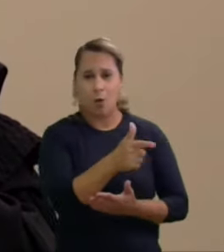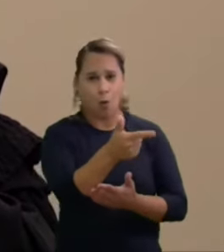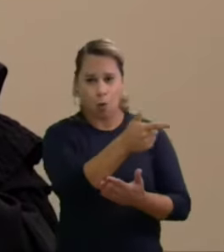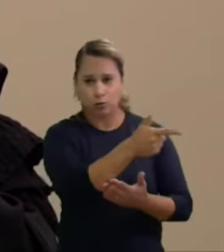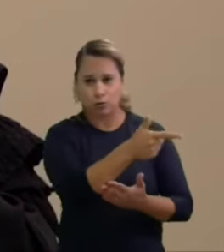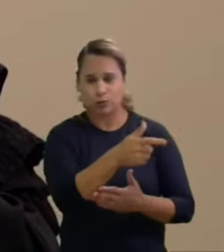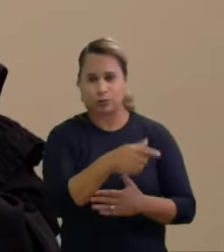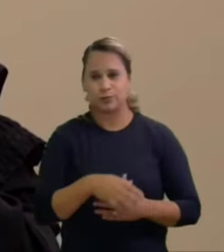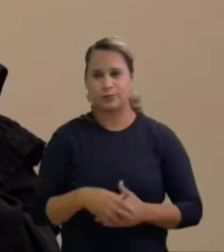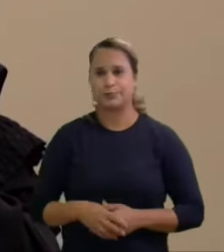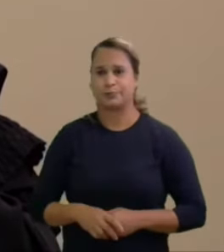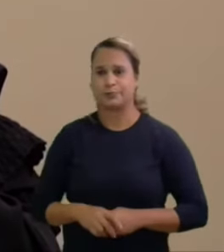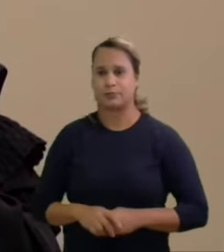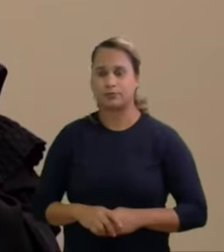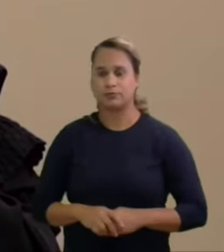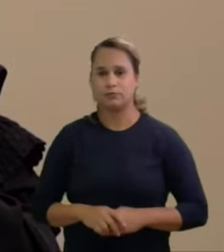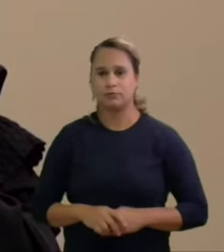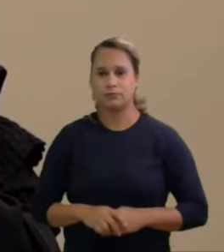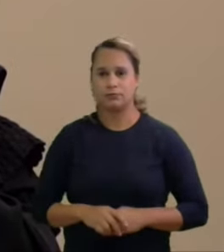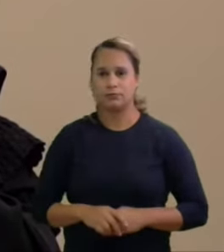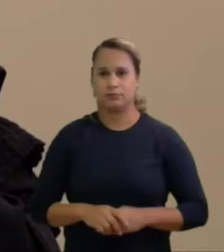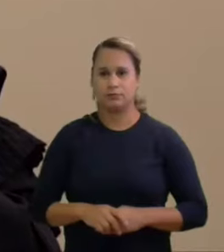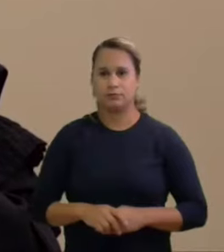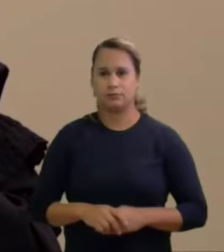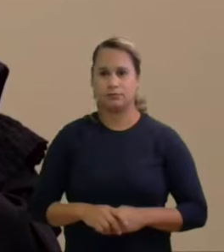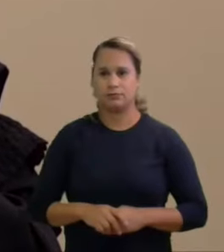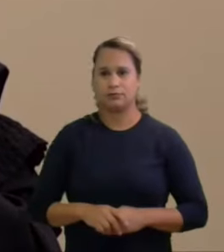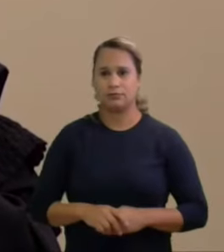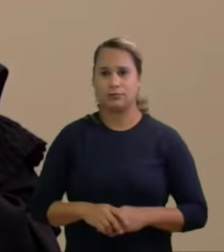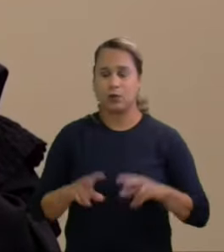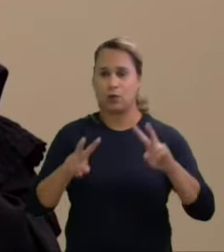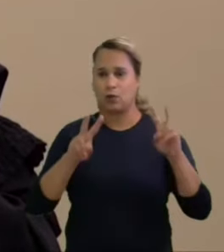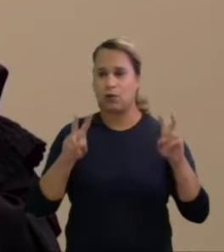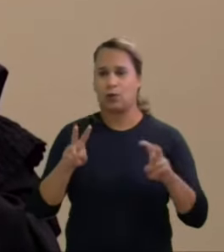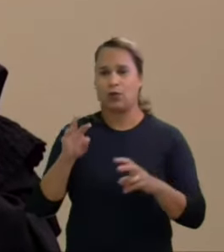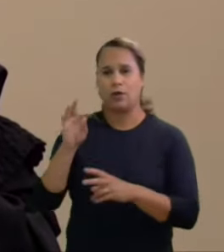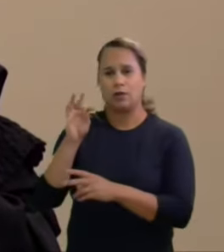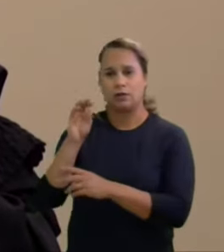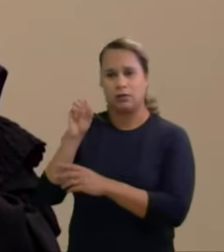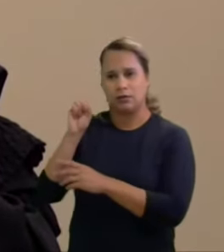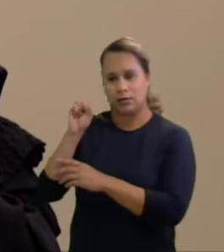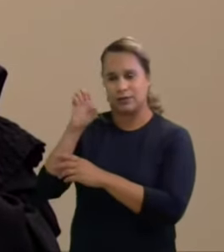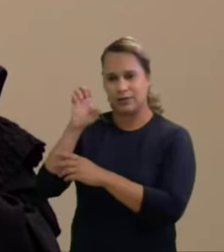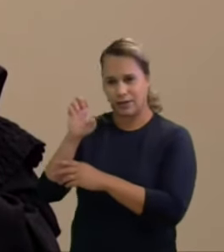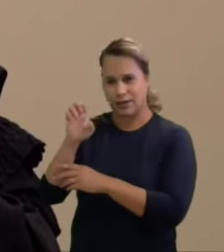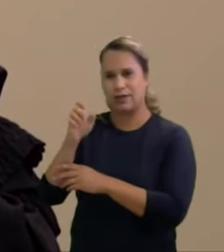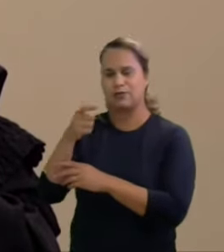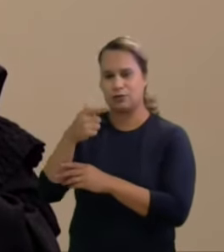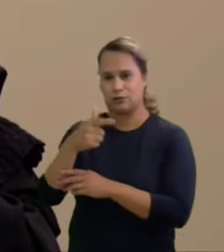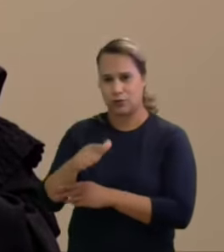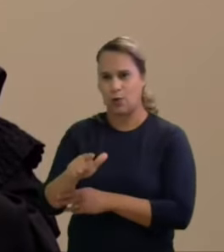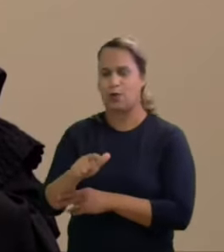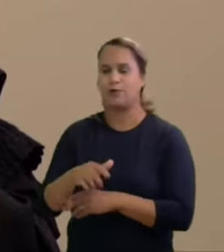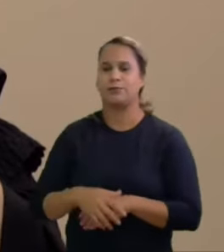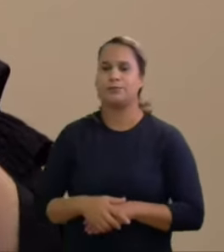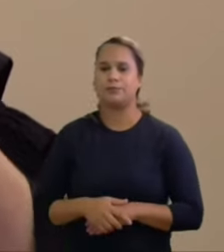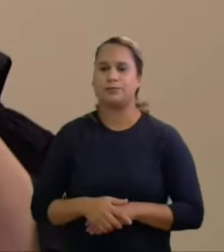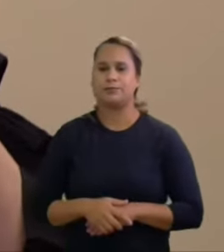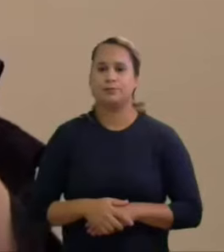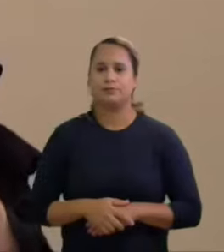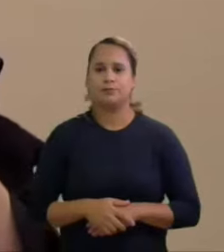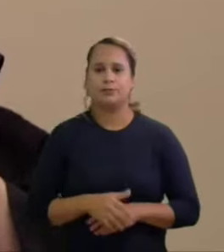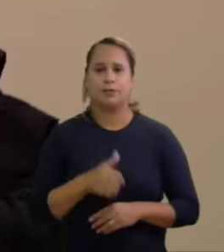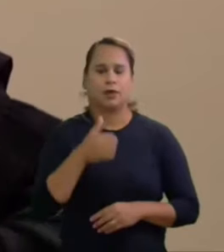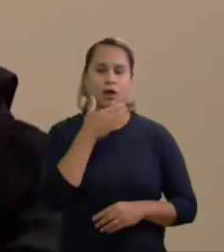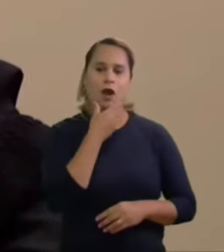eu vou citar novamente o TSE aqui por certo não são Álvaro Dias e Paulo Martins dois